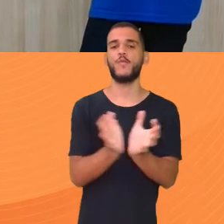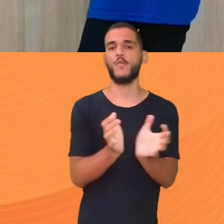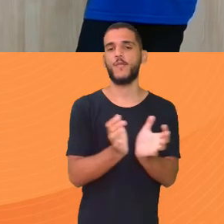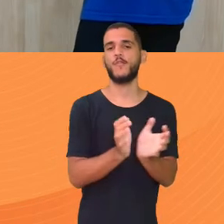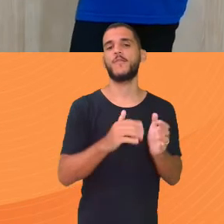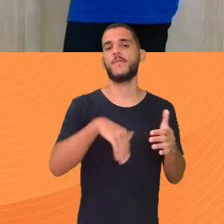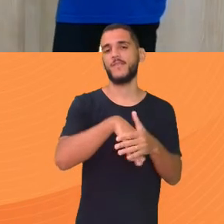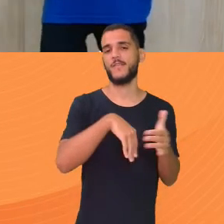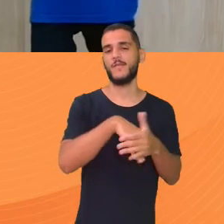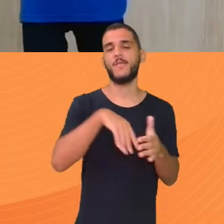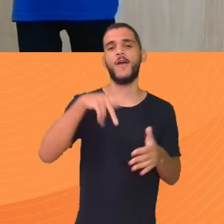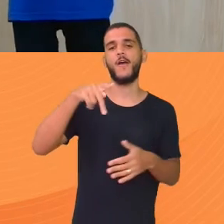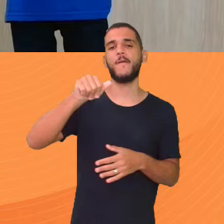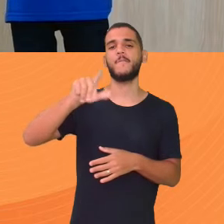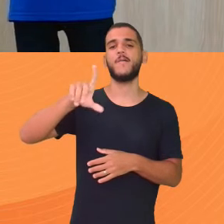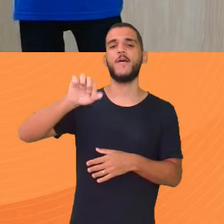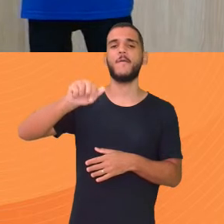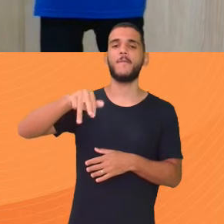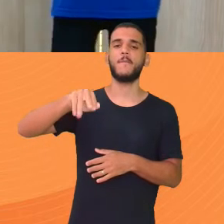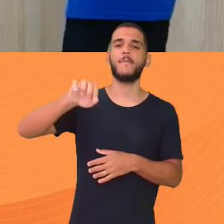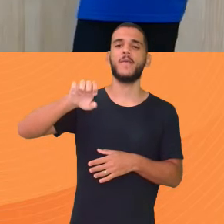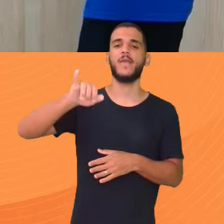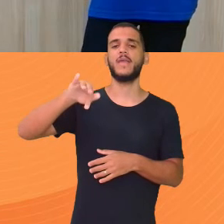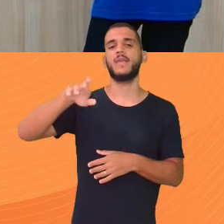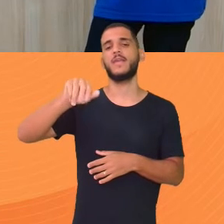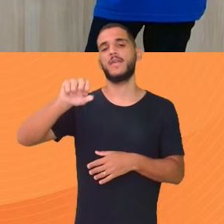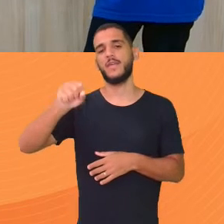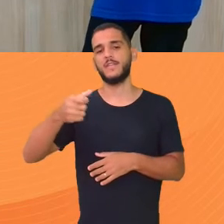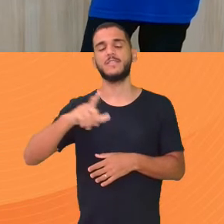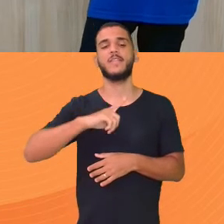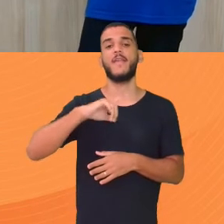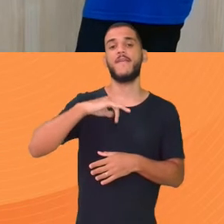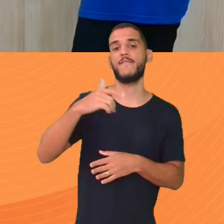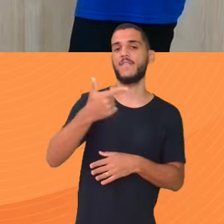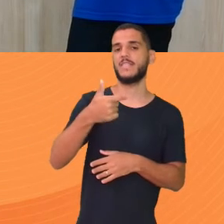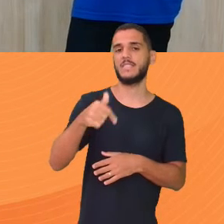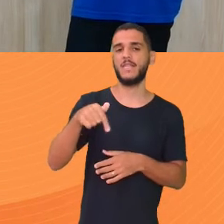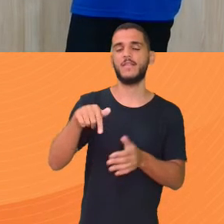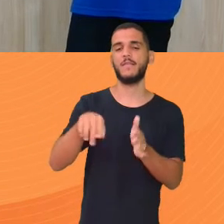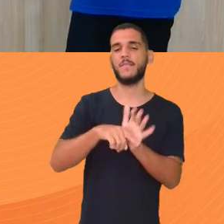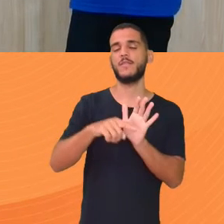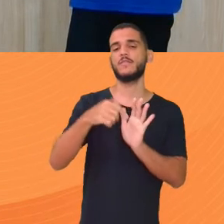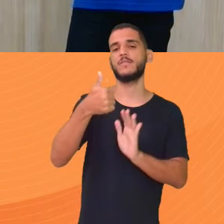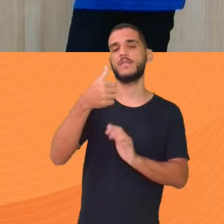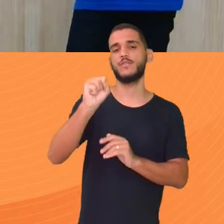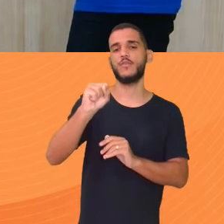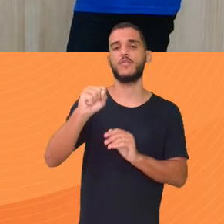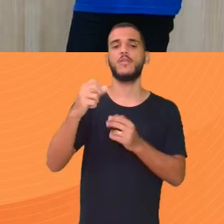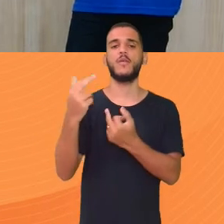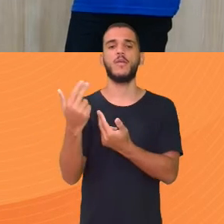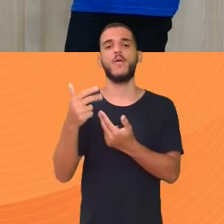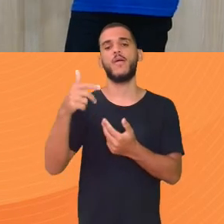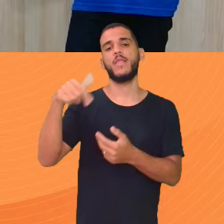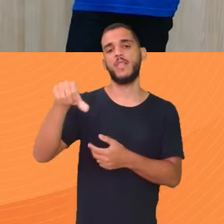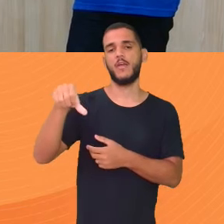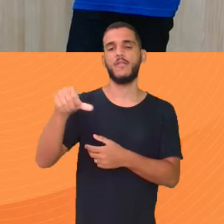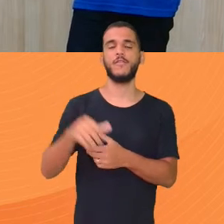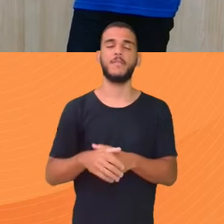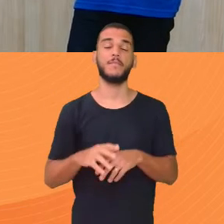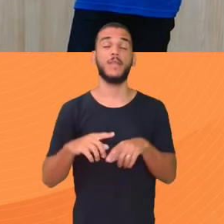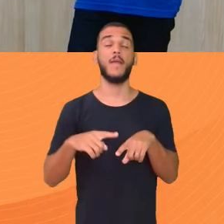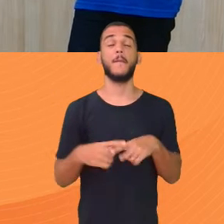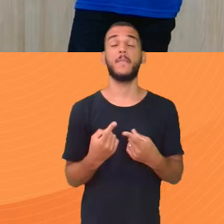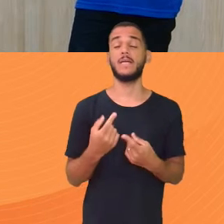vocês aí Para vocês desenrolar Você vai pegar aí 27 Tirando 18 9 Aí a amplitude Se eu pegar o jogador de 41 anos Se